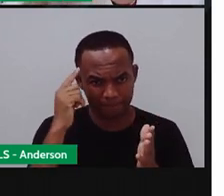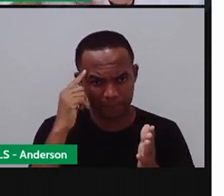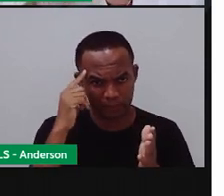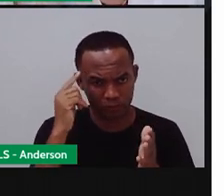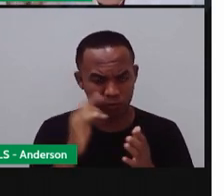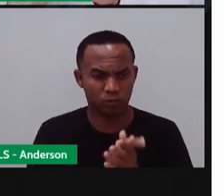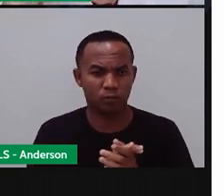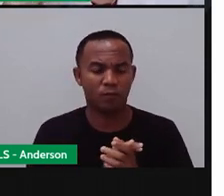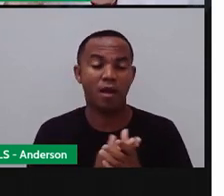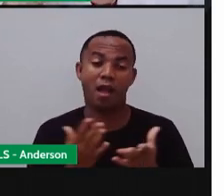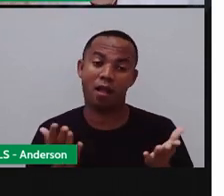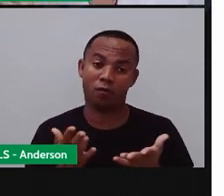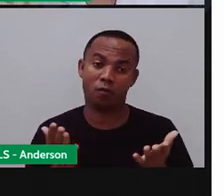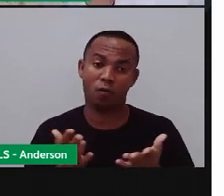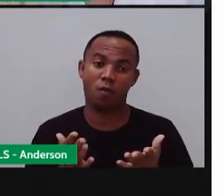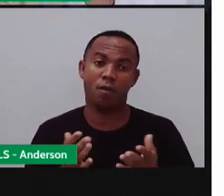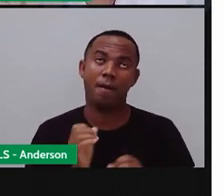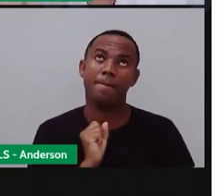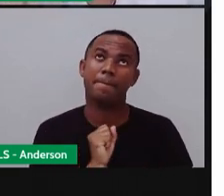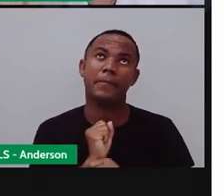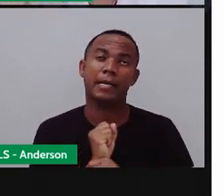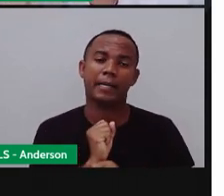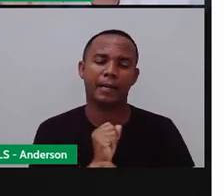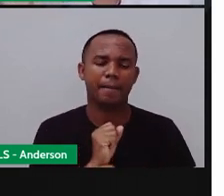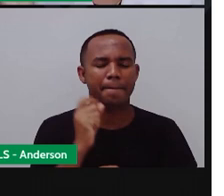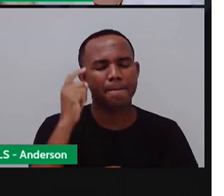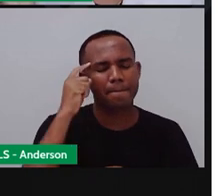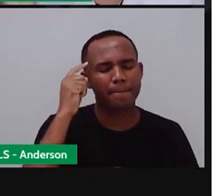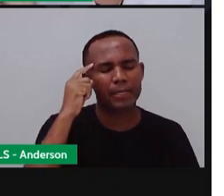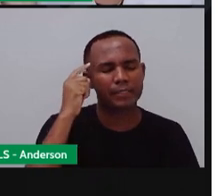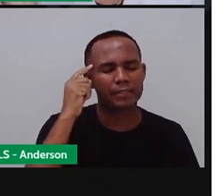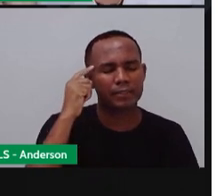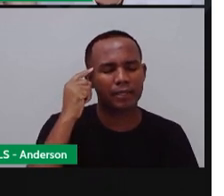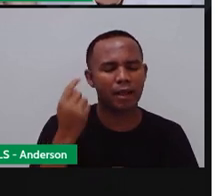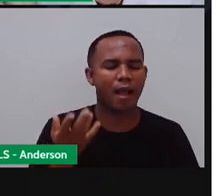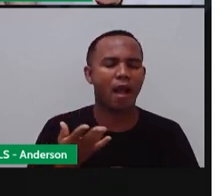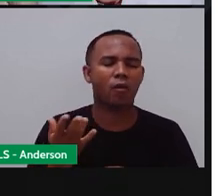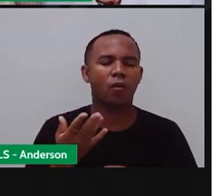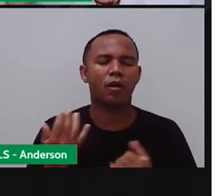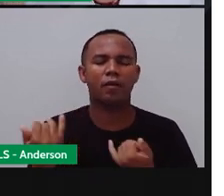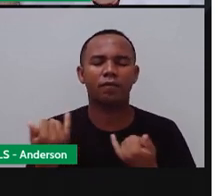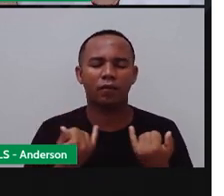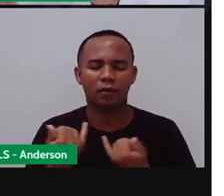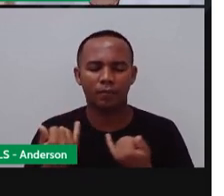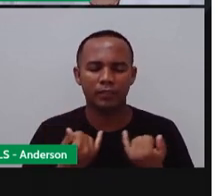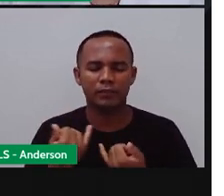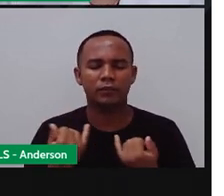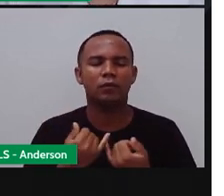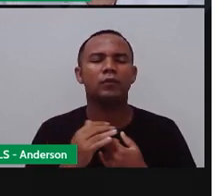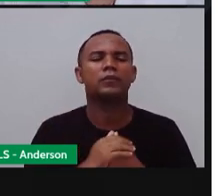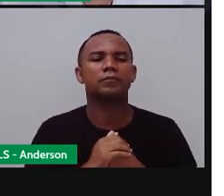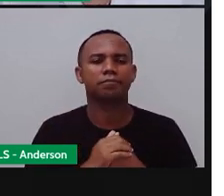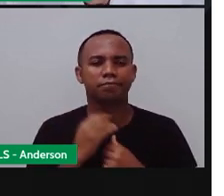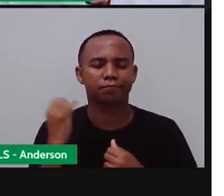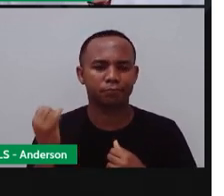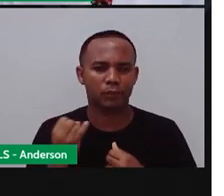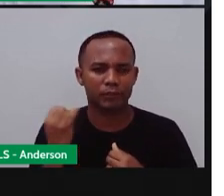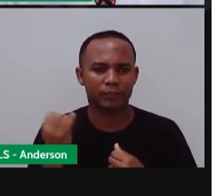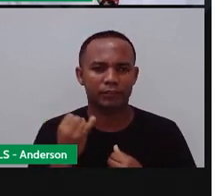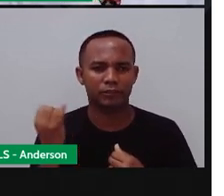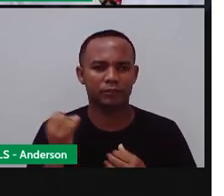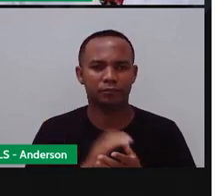Se não parou, a hora é agora. Vamos pensar nessas informações que a PRO está passando para vocês. Nesses questionamentos, na verdade.